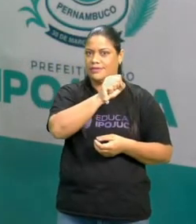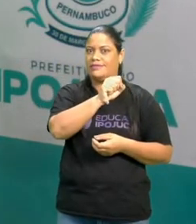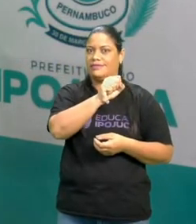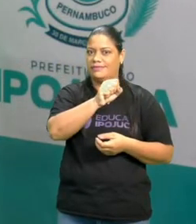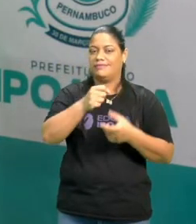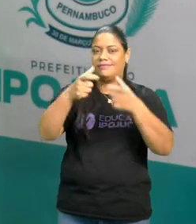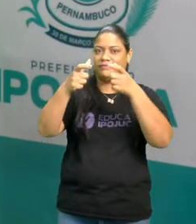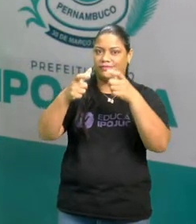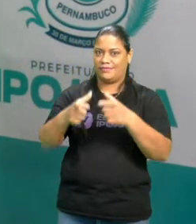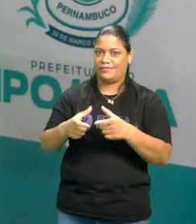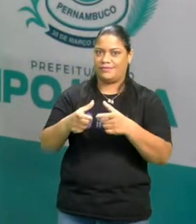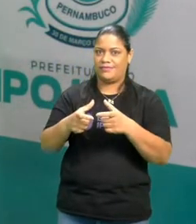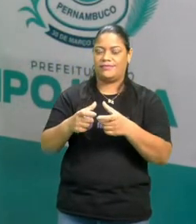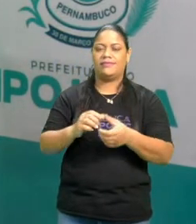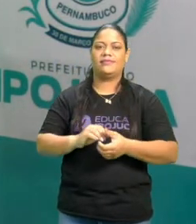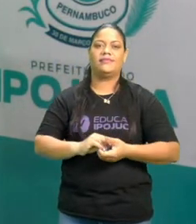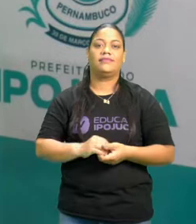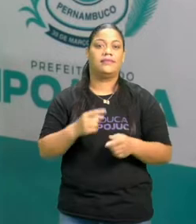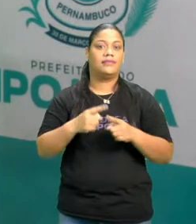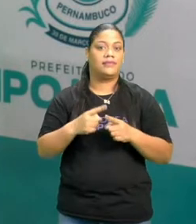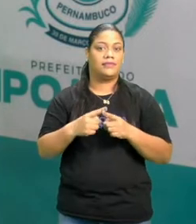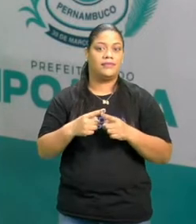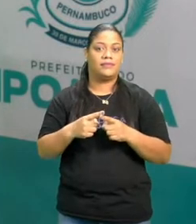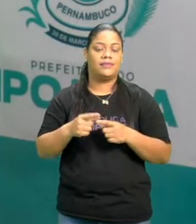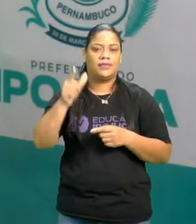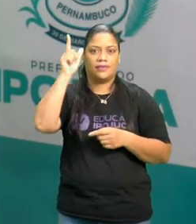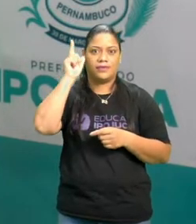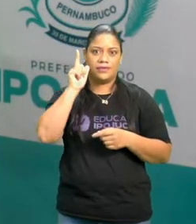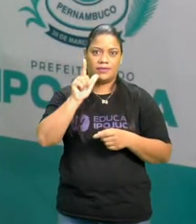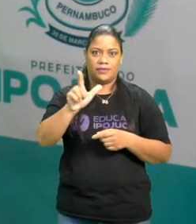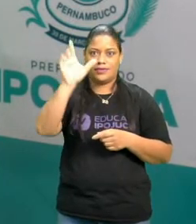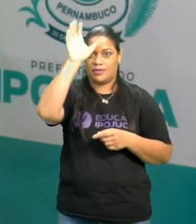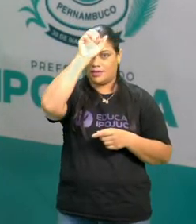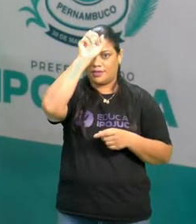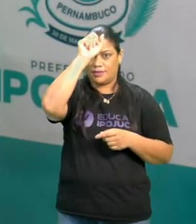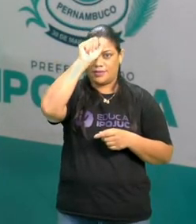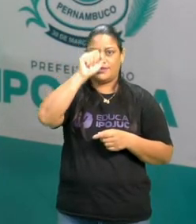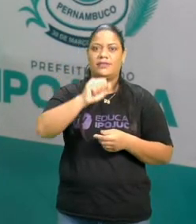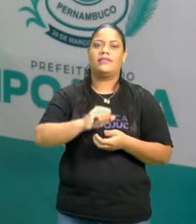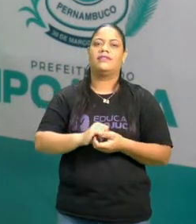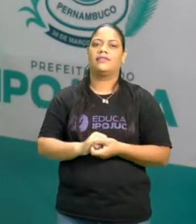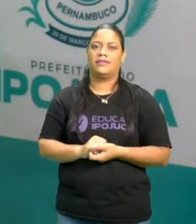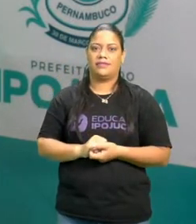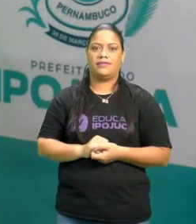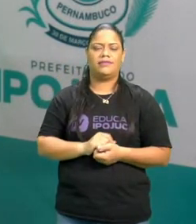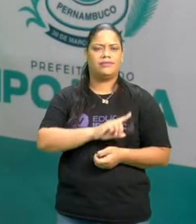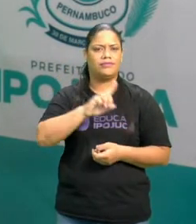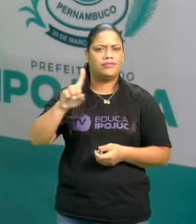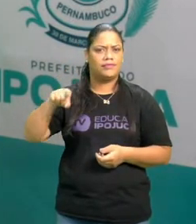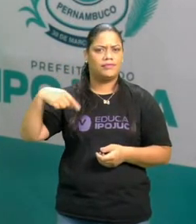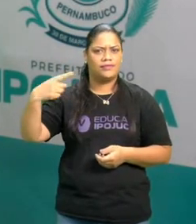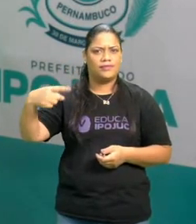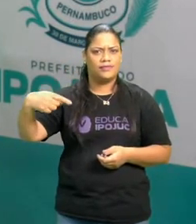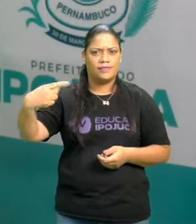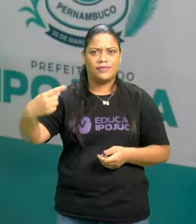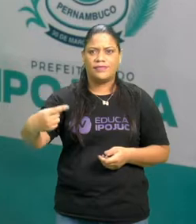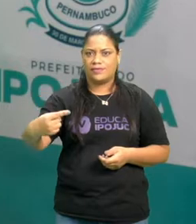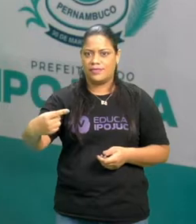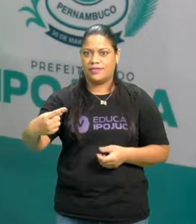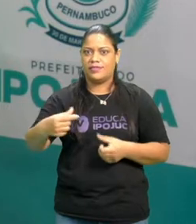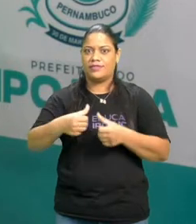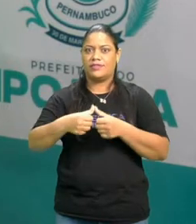localização de áreas, porque eles conseguem aprender no seu dia a dia onde está posicionada